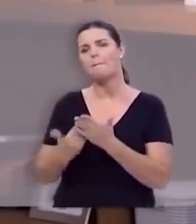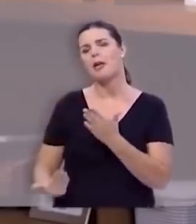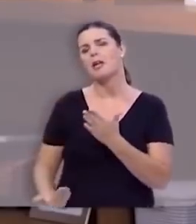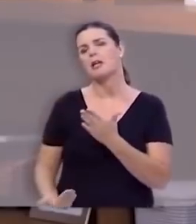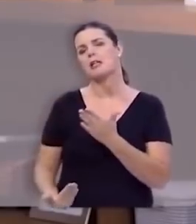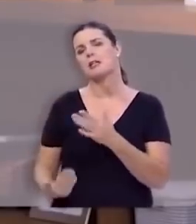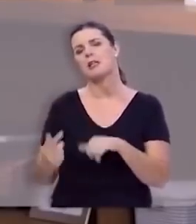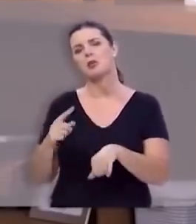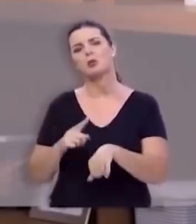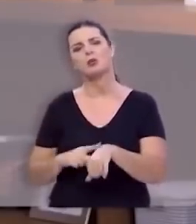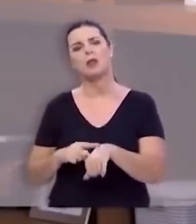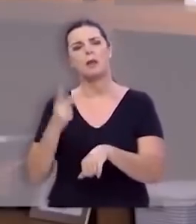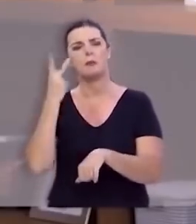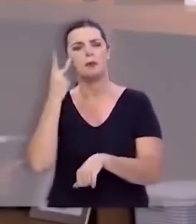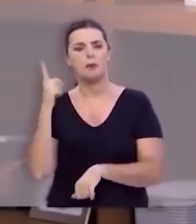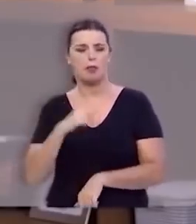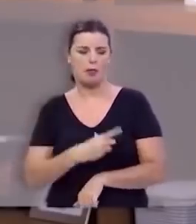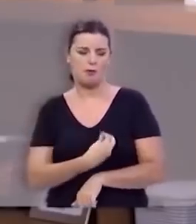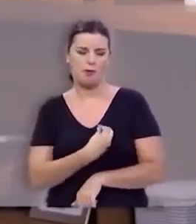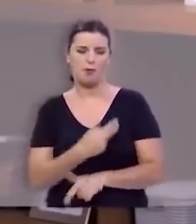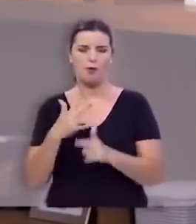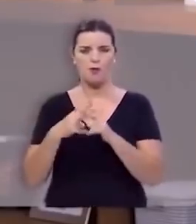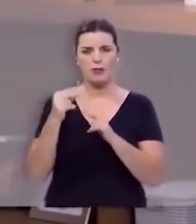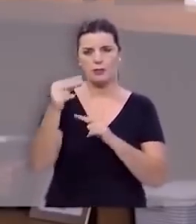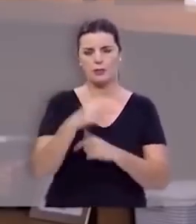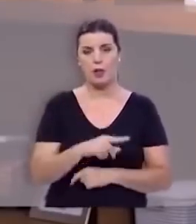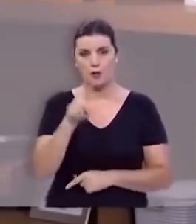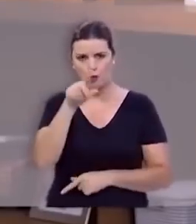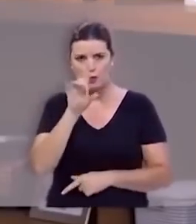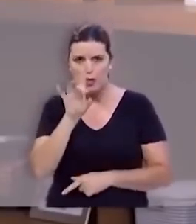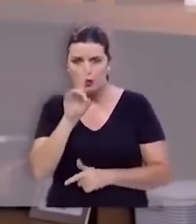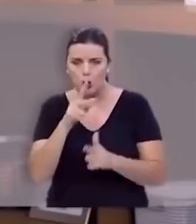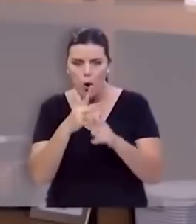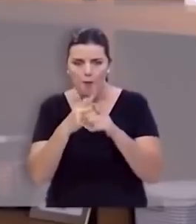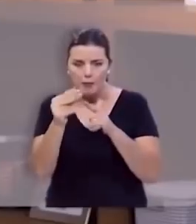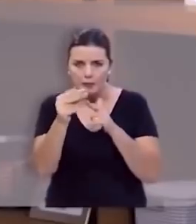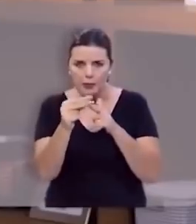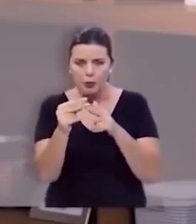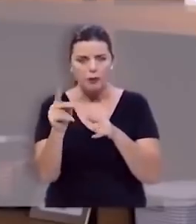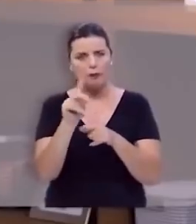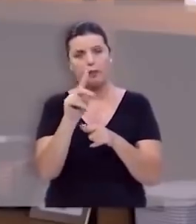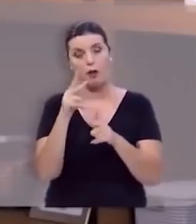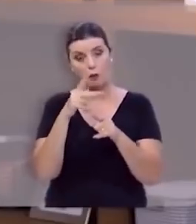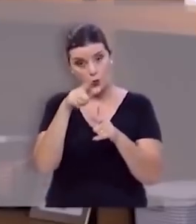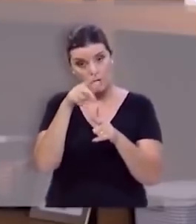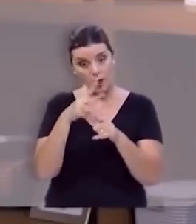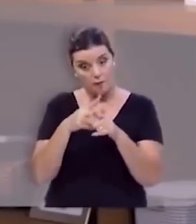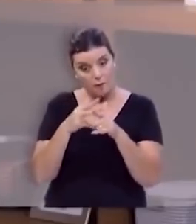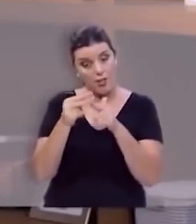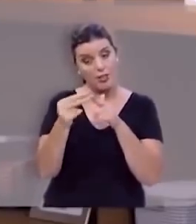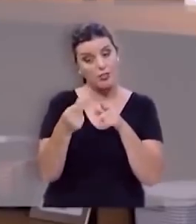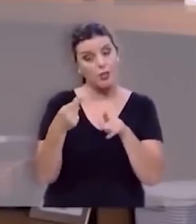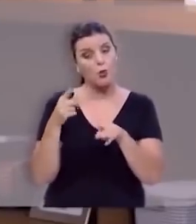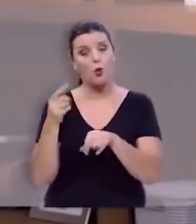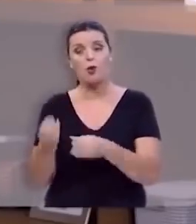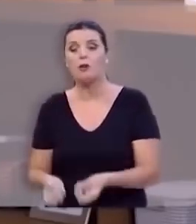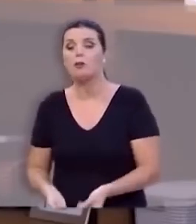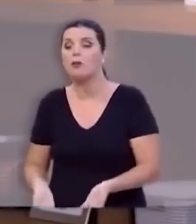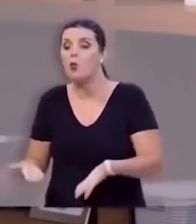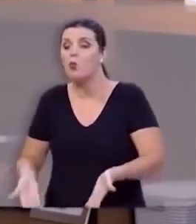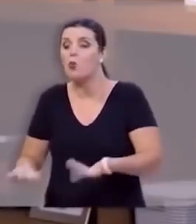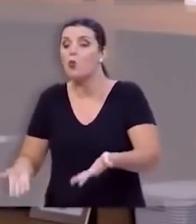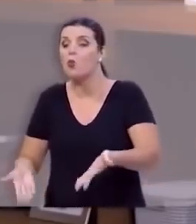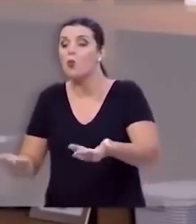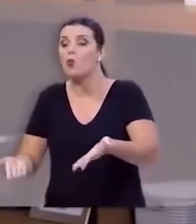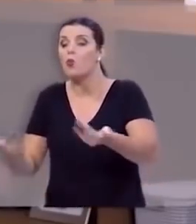ânimo para caminhar e vencer. Você não é apenas um vencedor, você é um estimulador para que